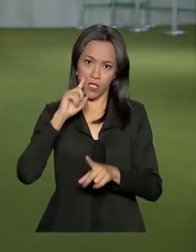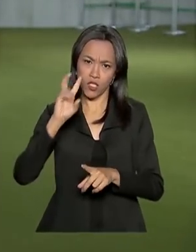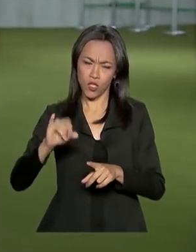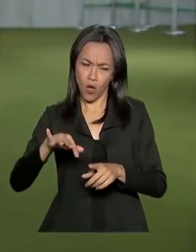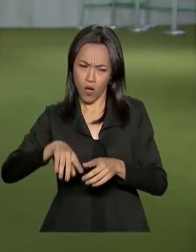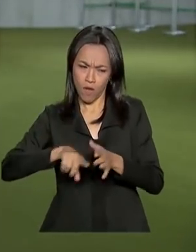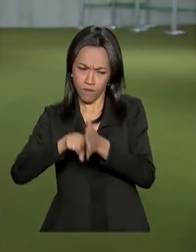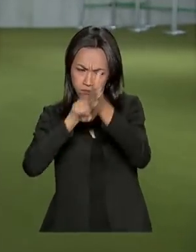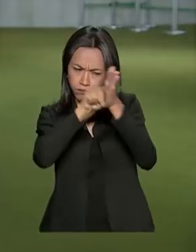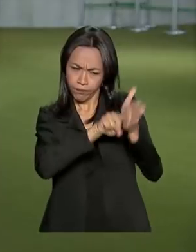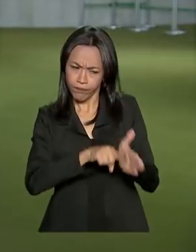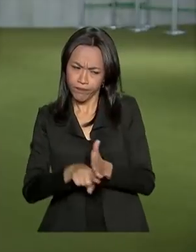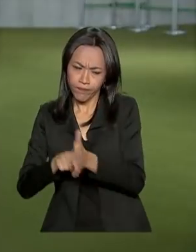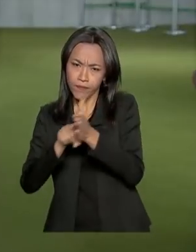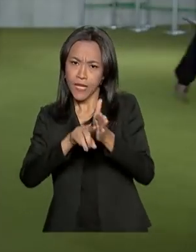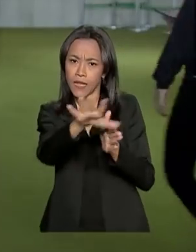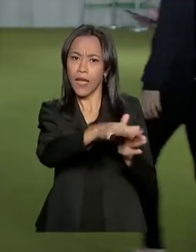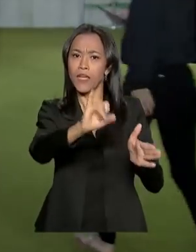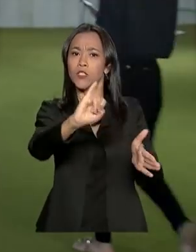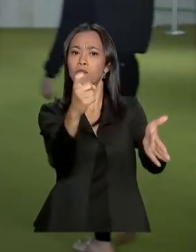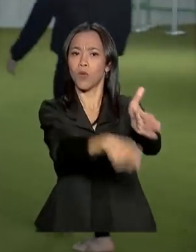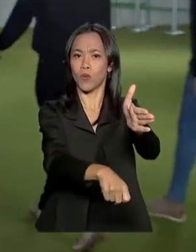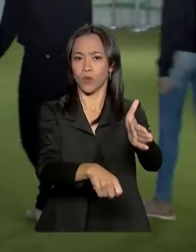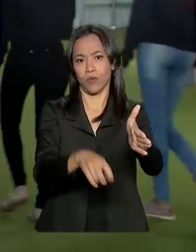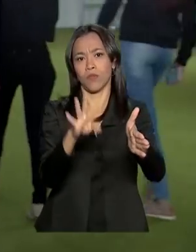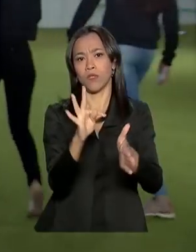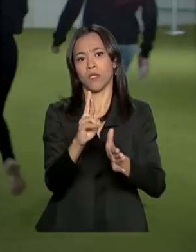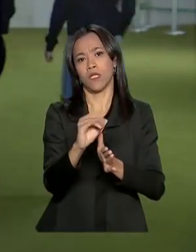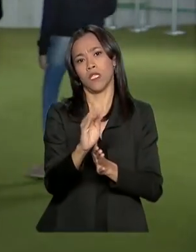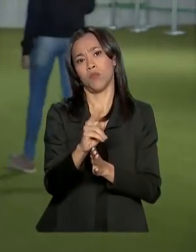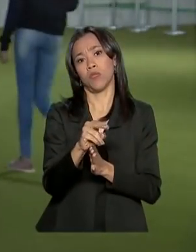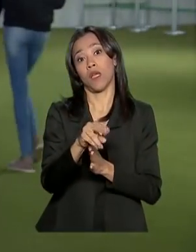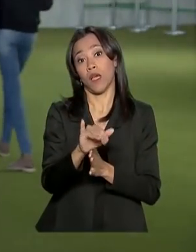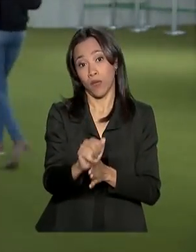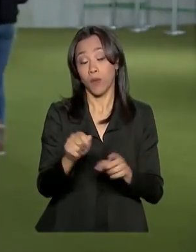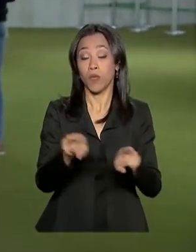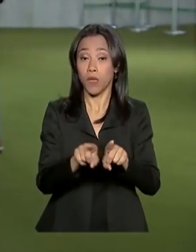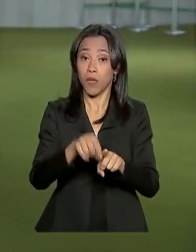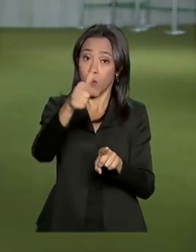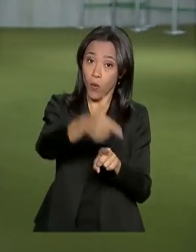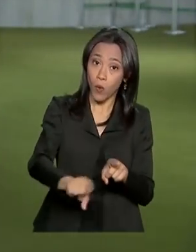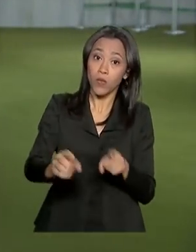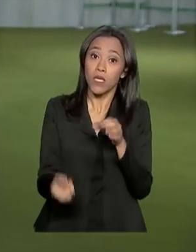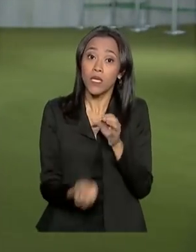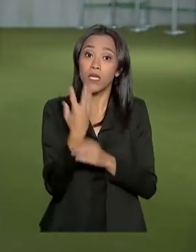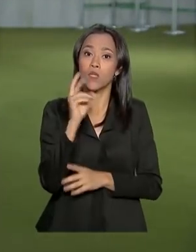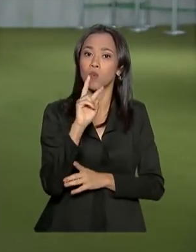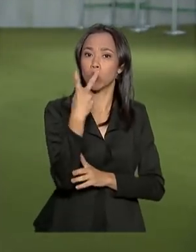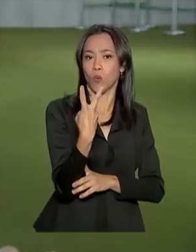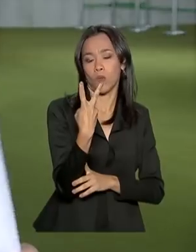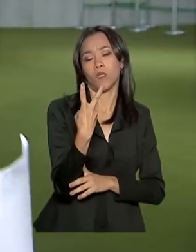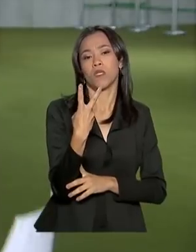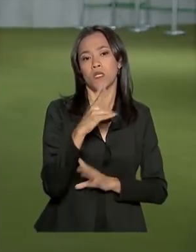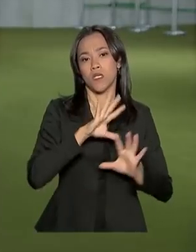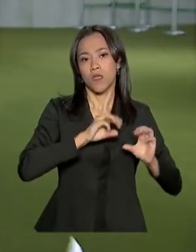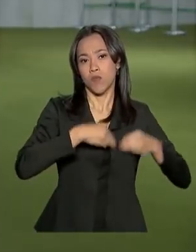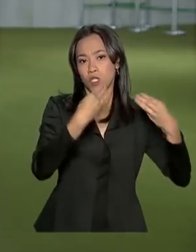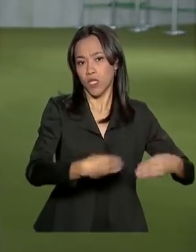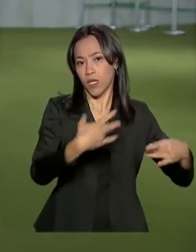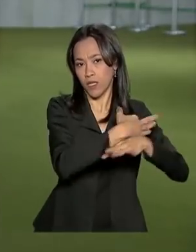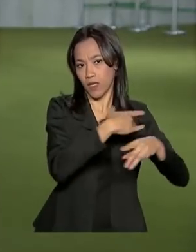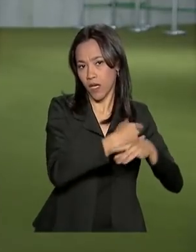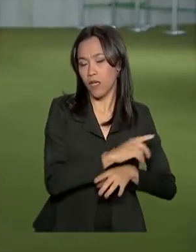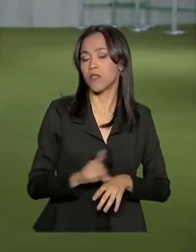tributários. O Ministério do Desenvolvimento Regional foi desmembrado para a criação de duas outras pastas, que são o Ministério das